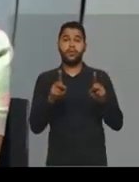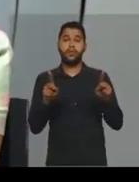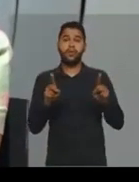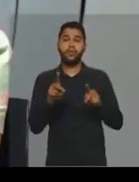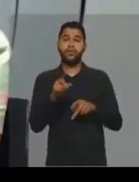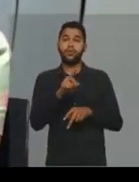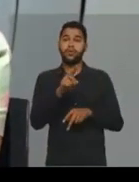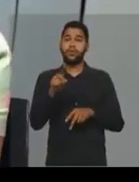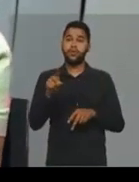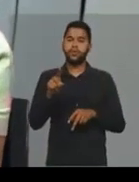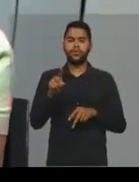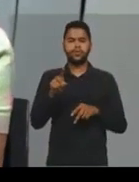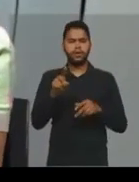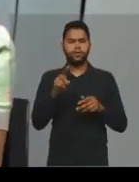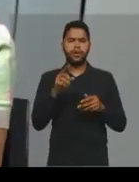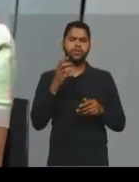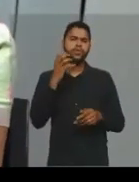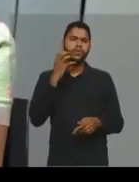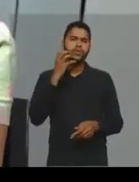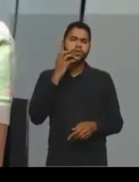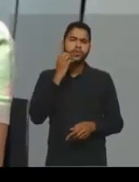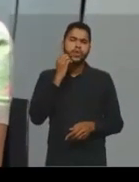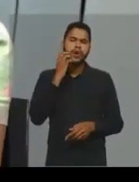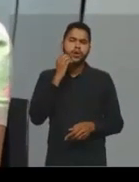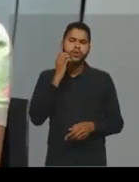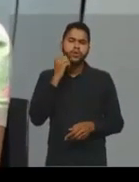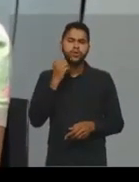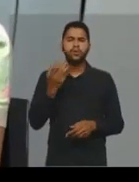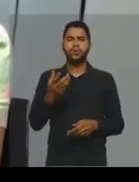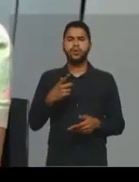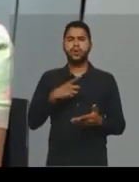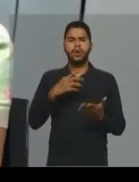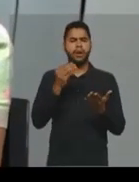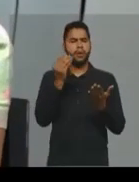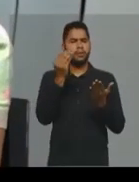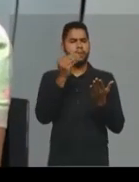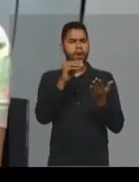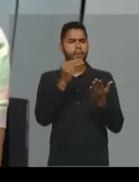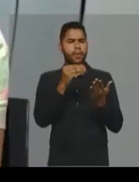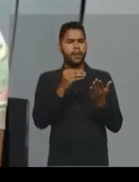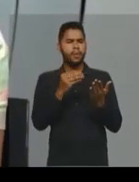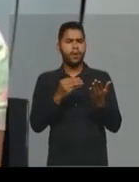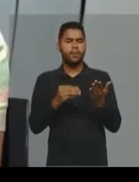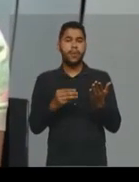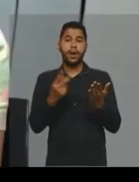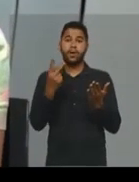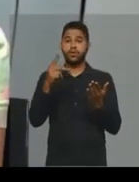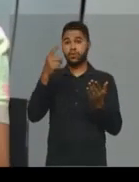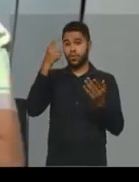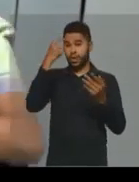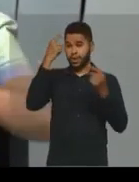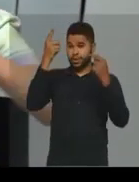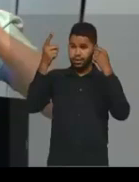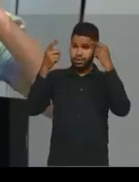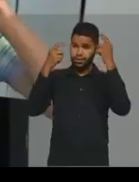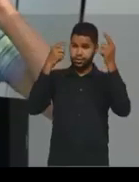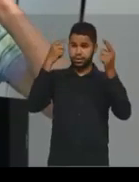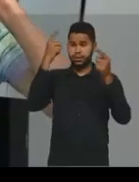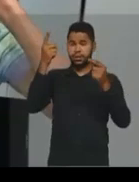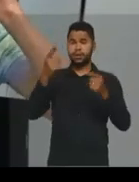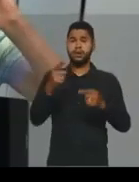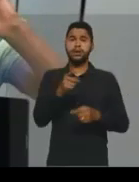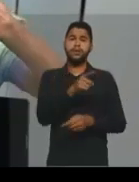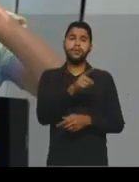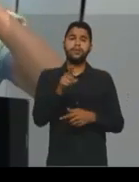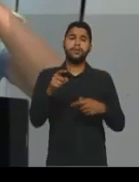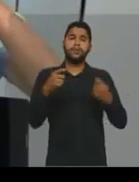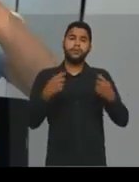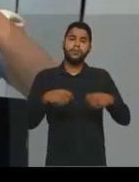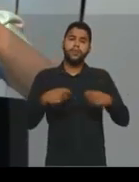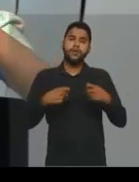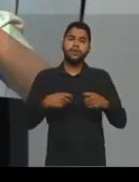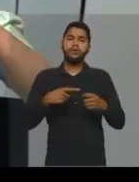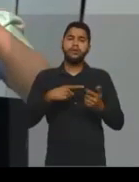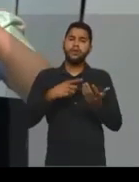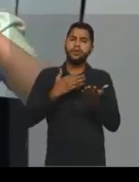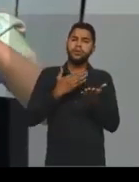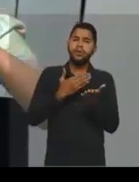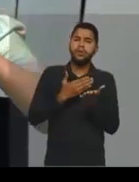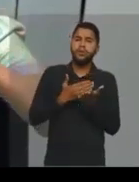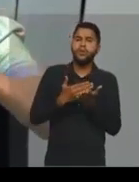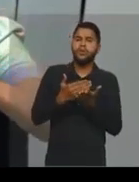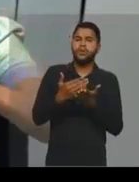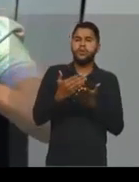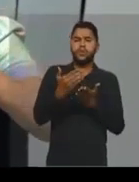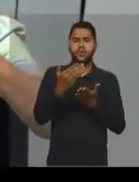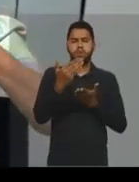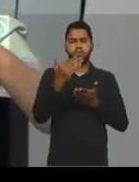você faça um rascunho, que você coloque ali as suas ideias. Você precisa de ter uma introdução,